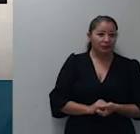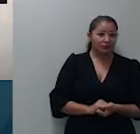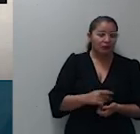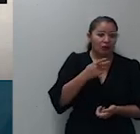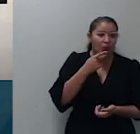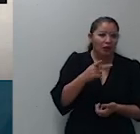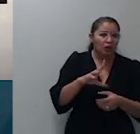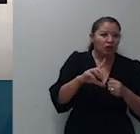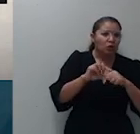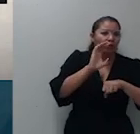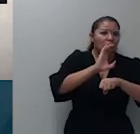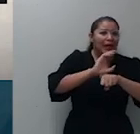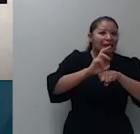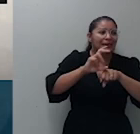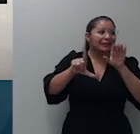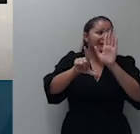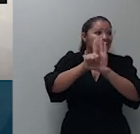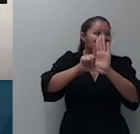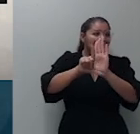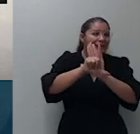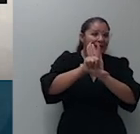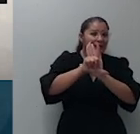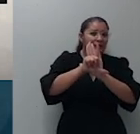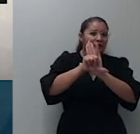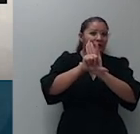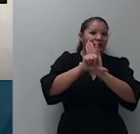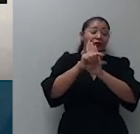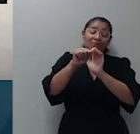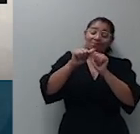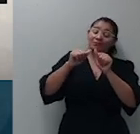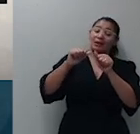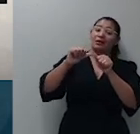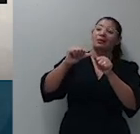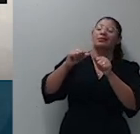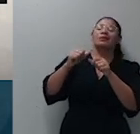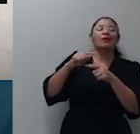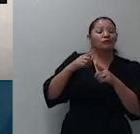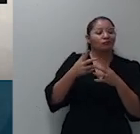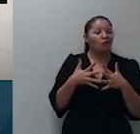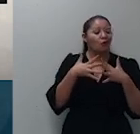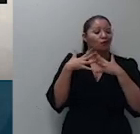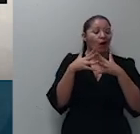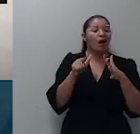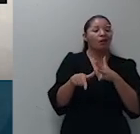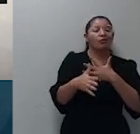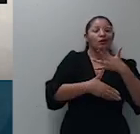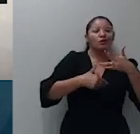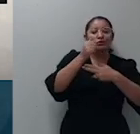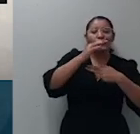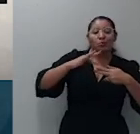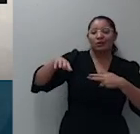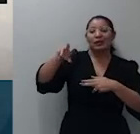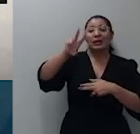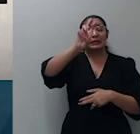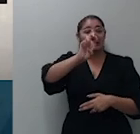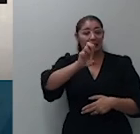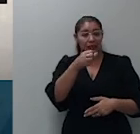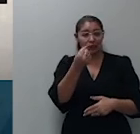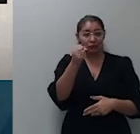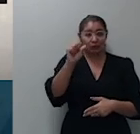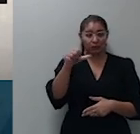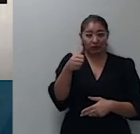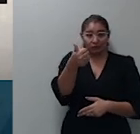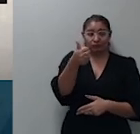.101 bem como contrariam assumo a súmula 581 desta casa em suas razões os